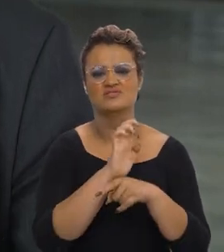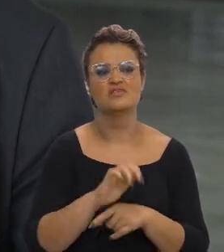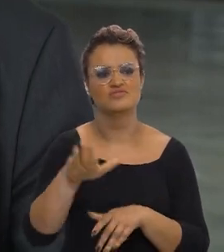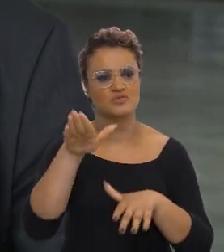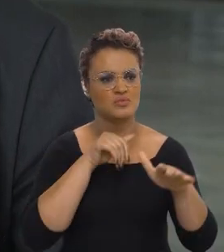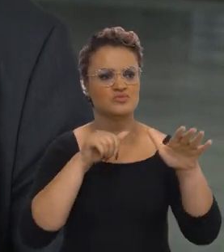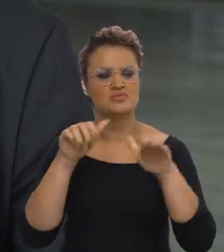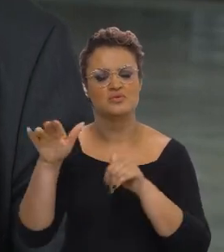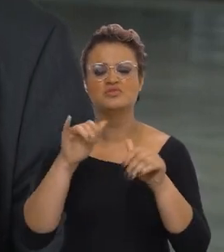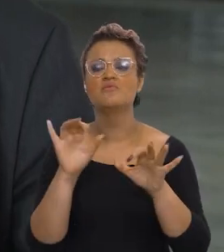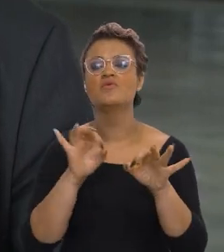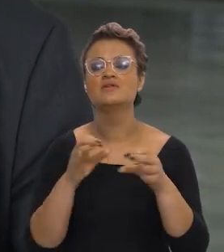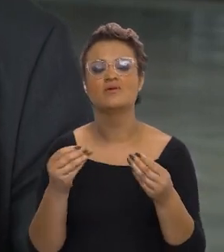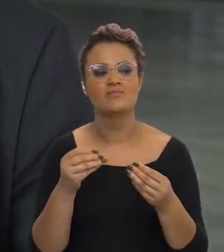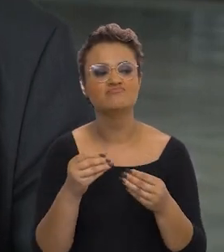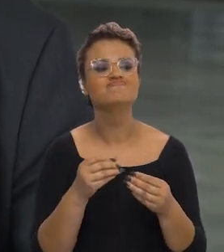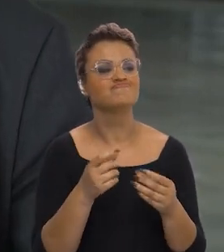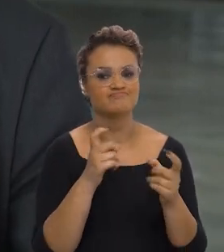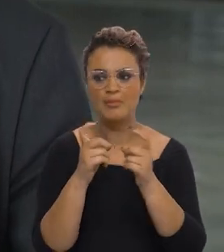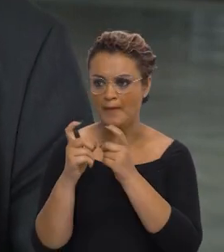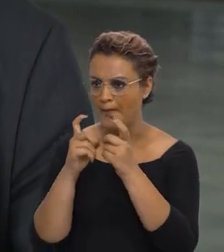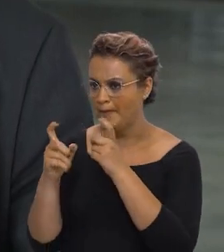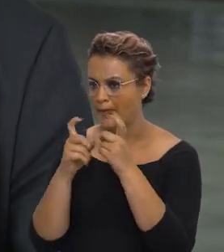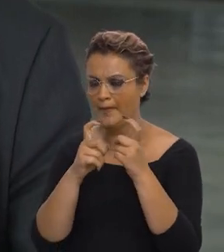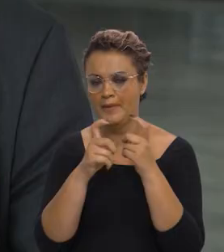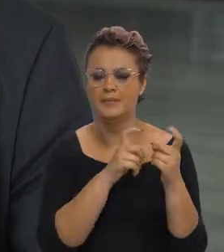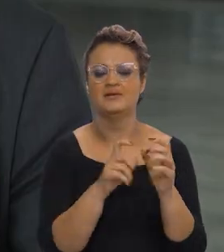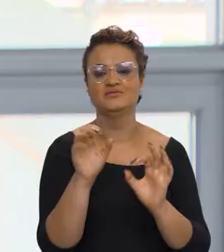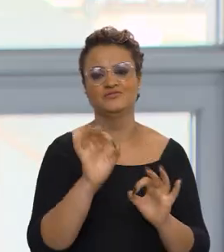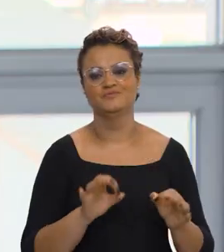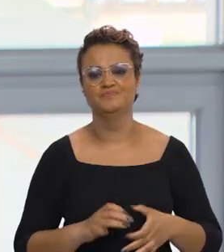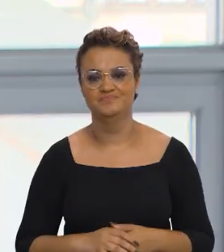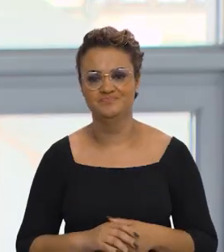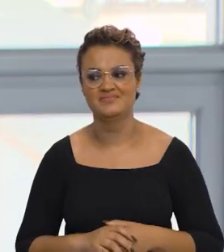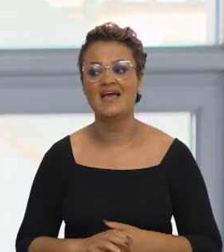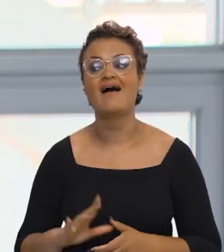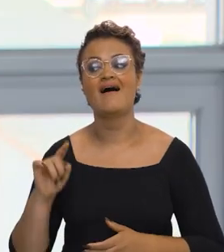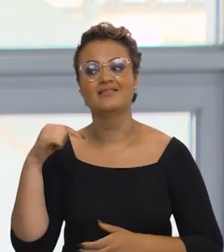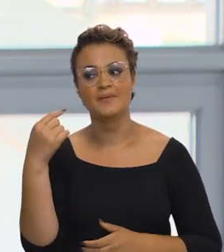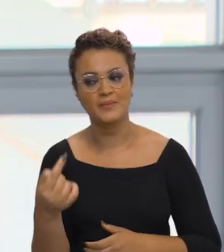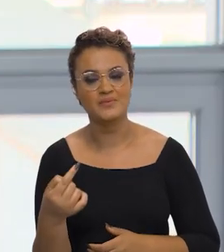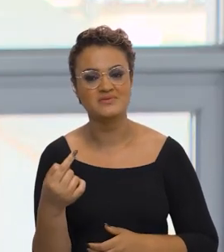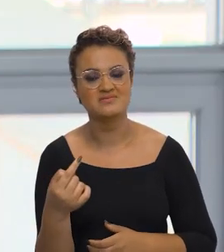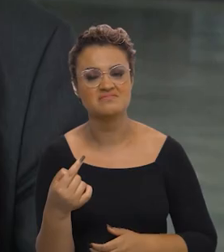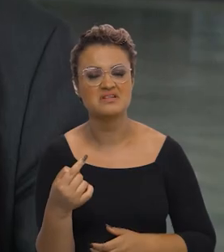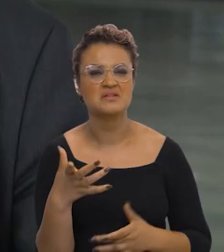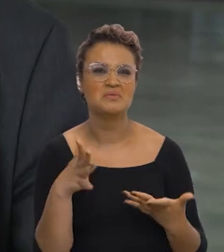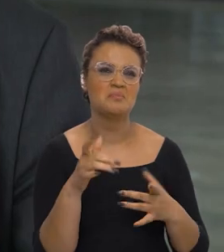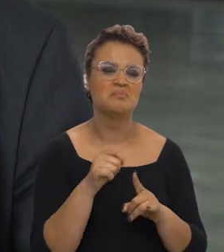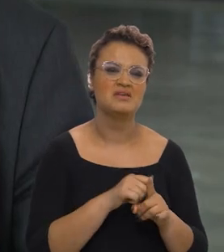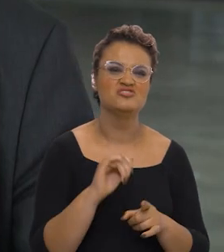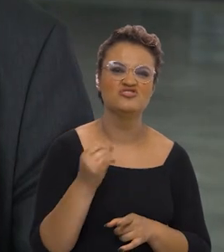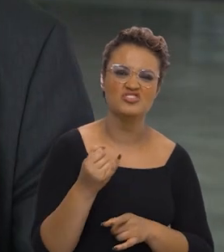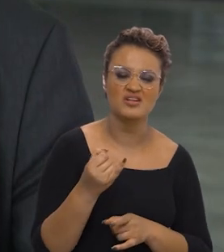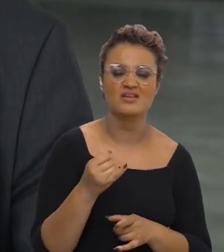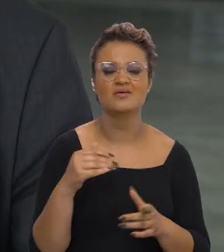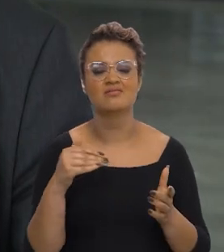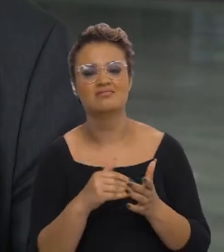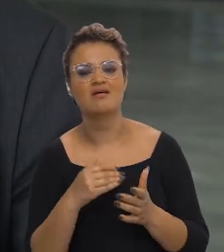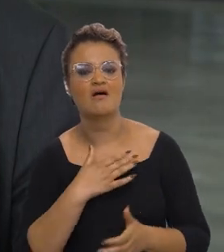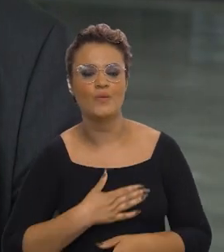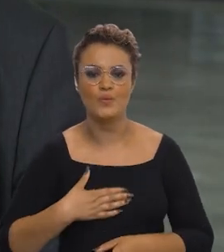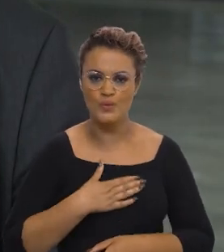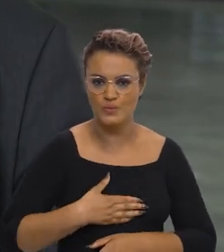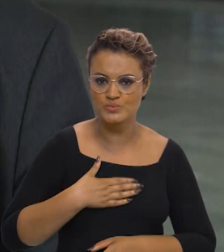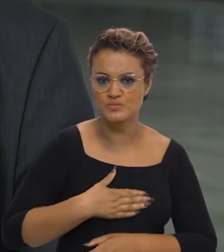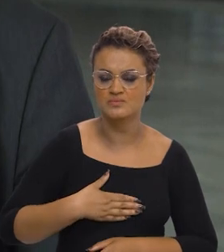investimento e esse plano vai ser montado em conjunto com os governadores. E a partir daí, né, entre de janeiro até